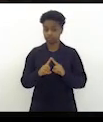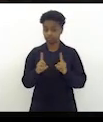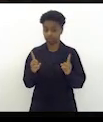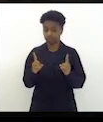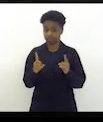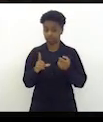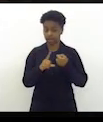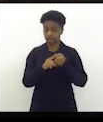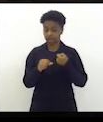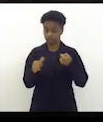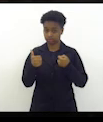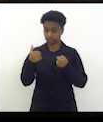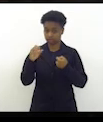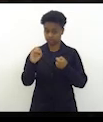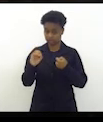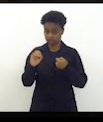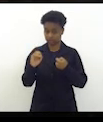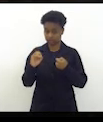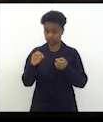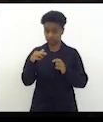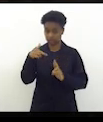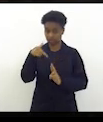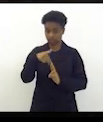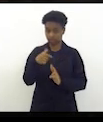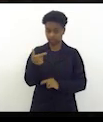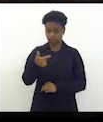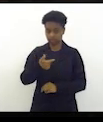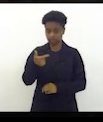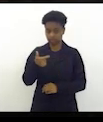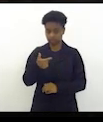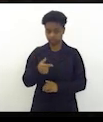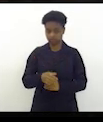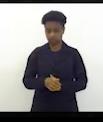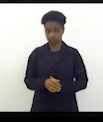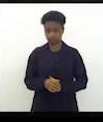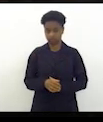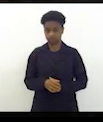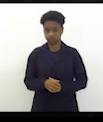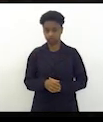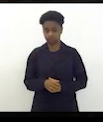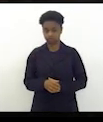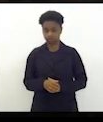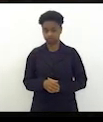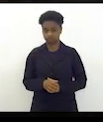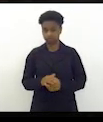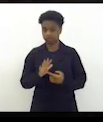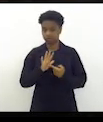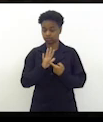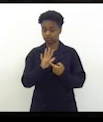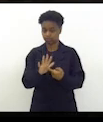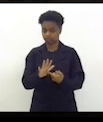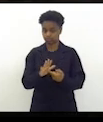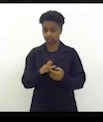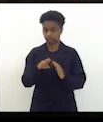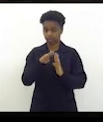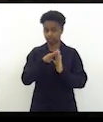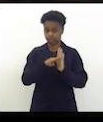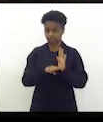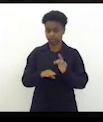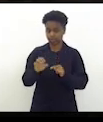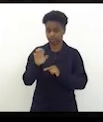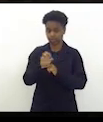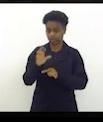artigo 10 o seu parágrafo segundo ele diz que o programa estadual de